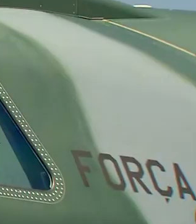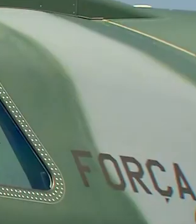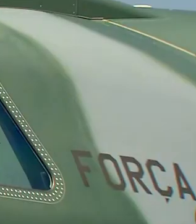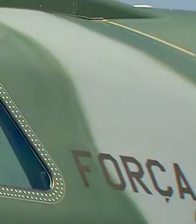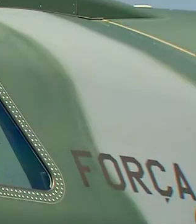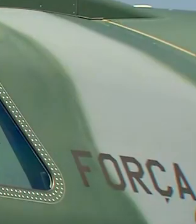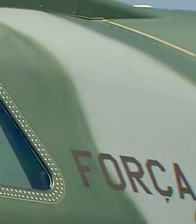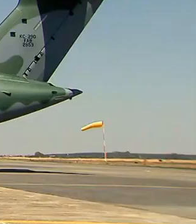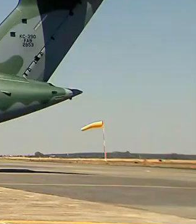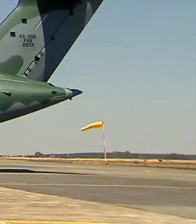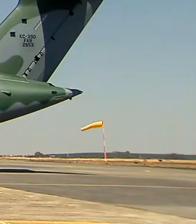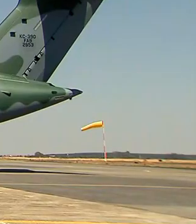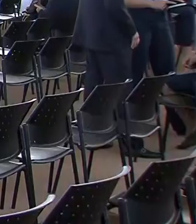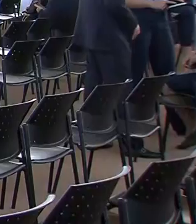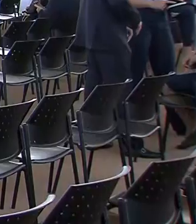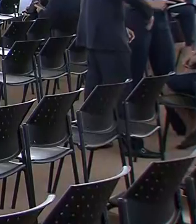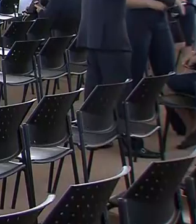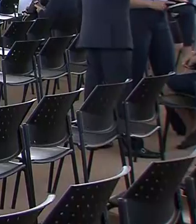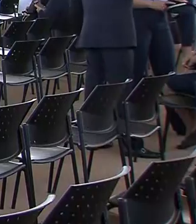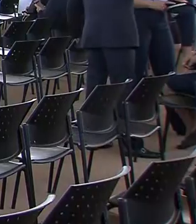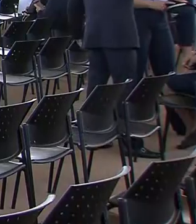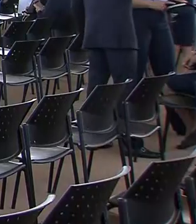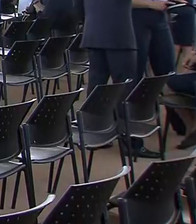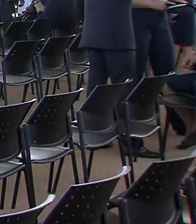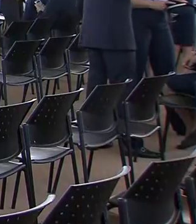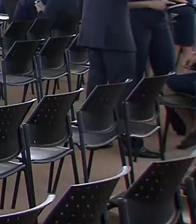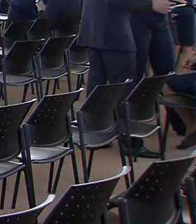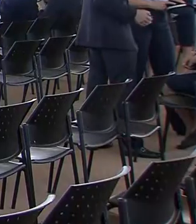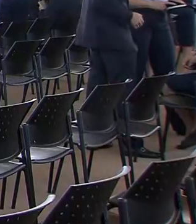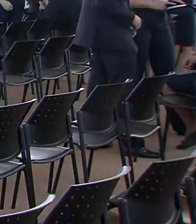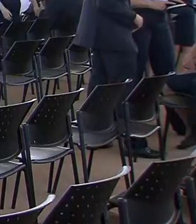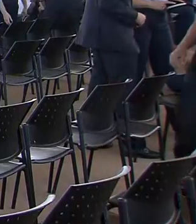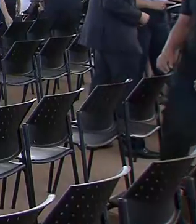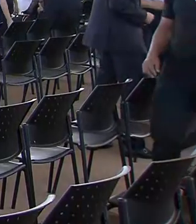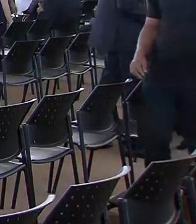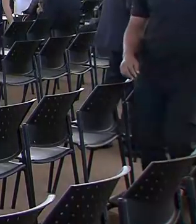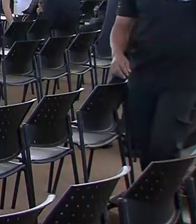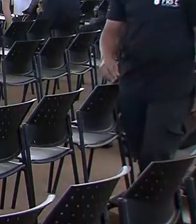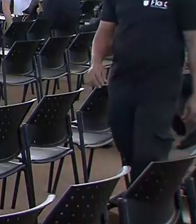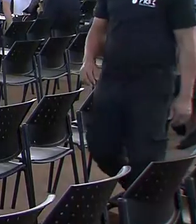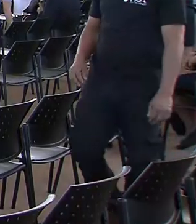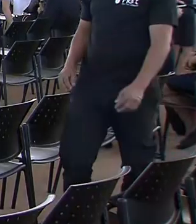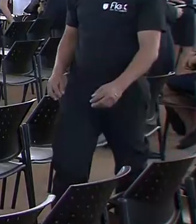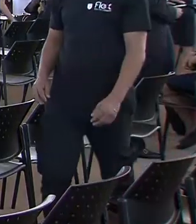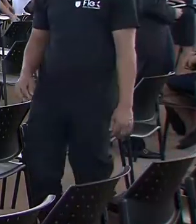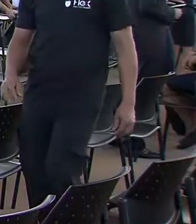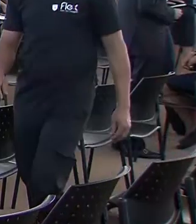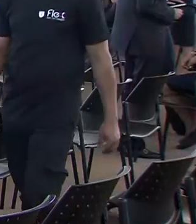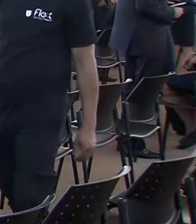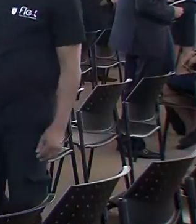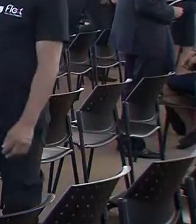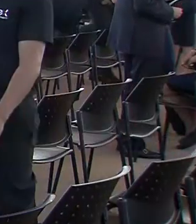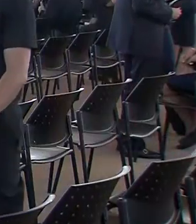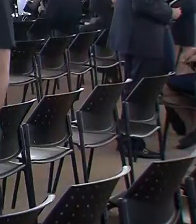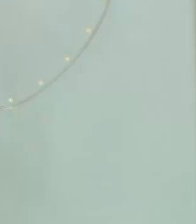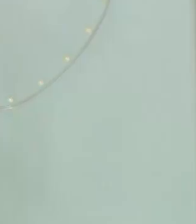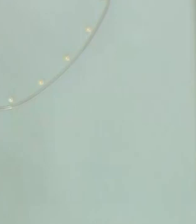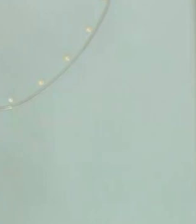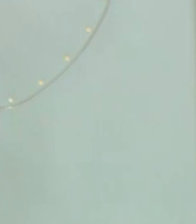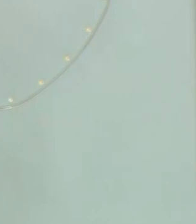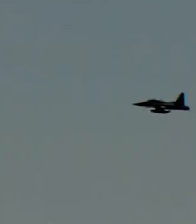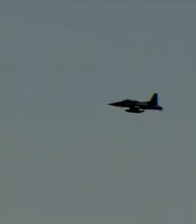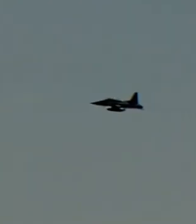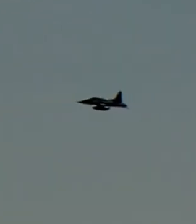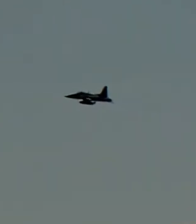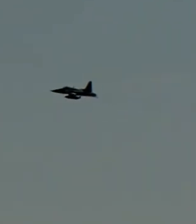ou 64 paraquedistas. Ao todo, 28 aeronaves vão integrar a frota da FAB